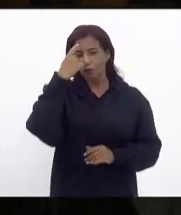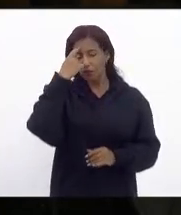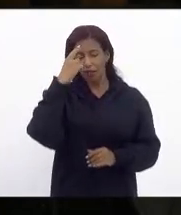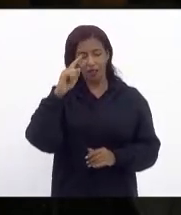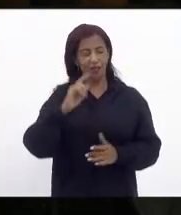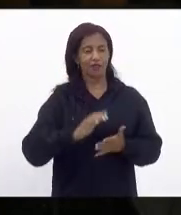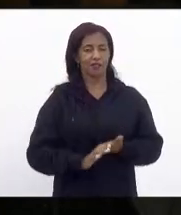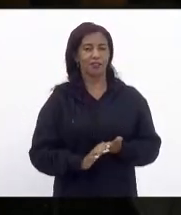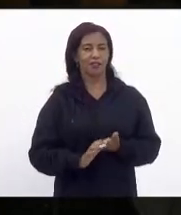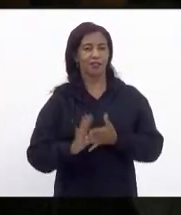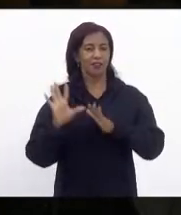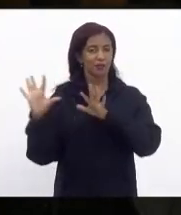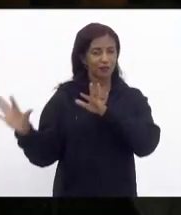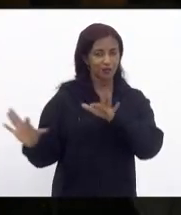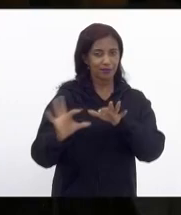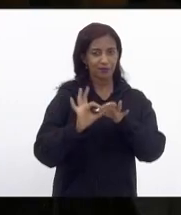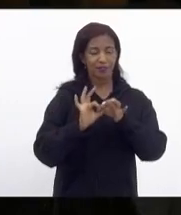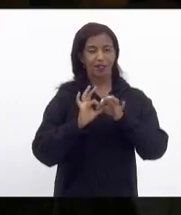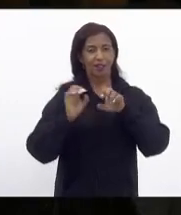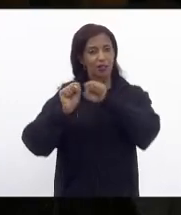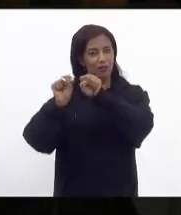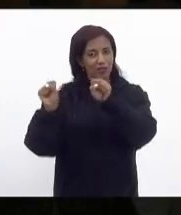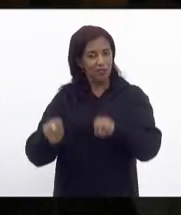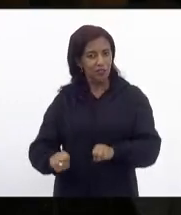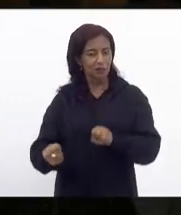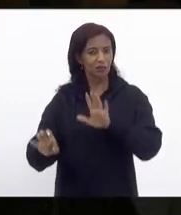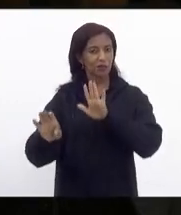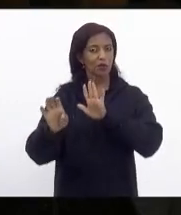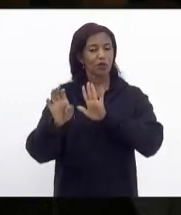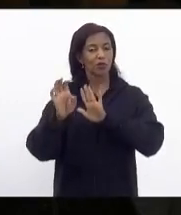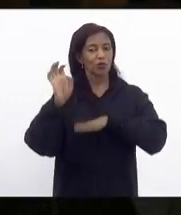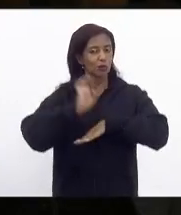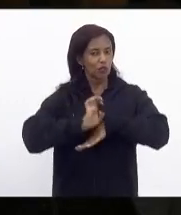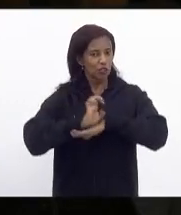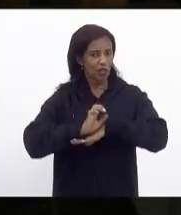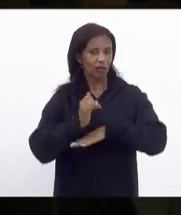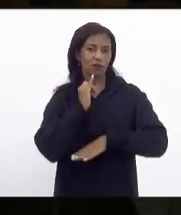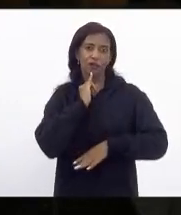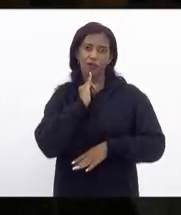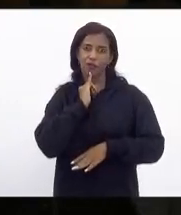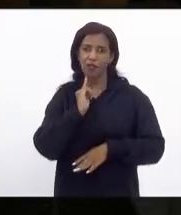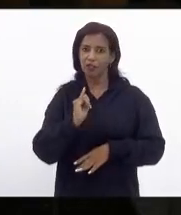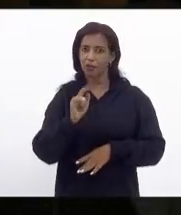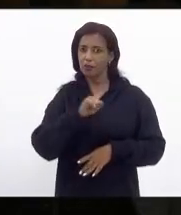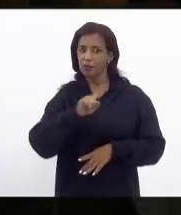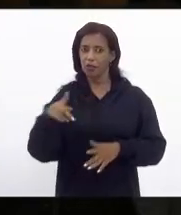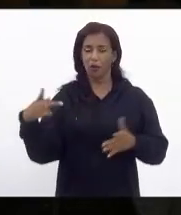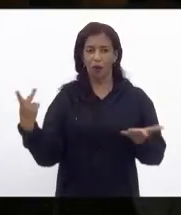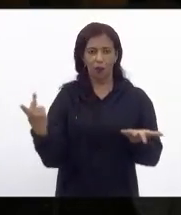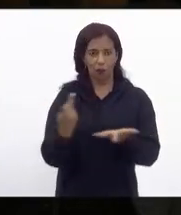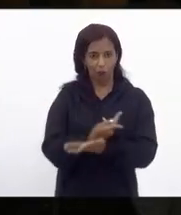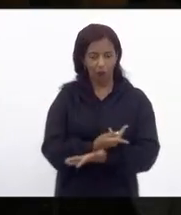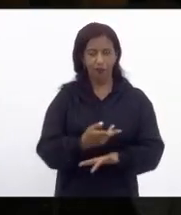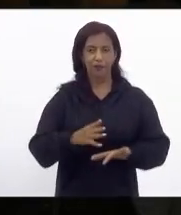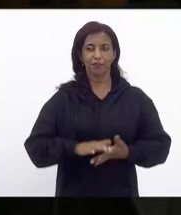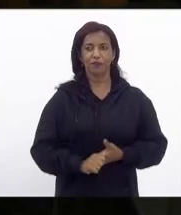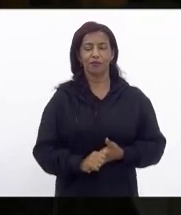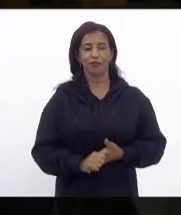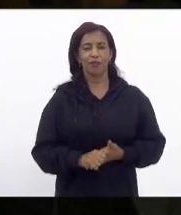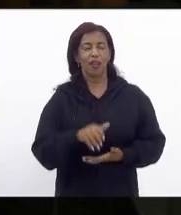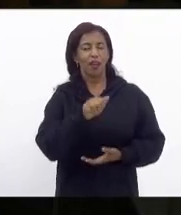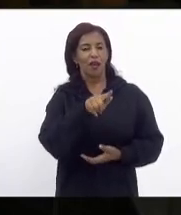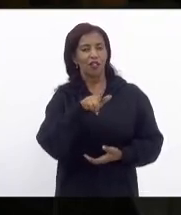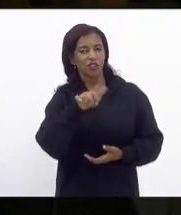de unificar o sistema de regulação do estado infelizmente isso não aconteceu e nós sabemos que as agências reguladoras a